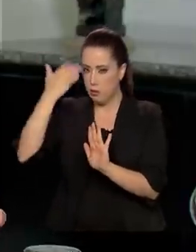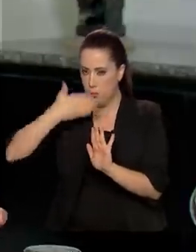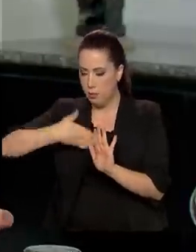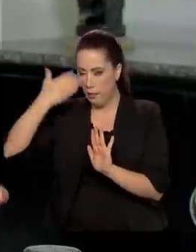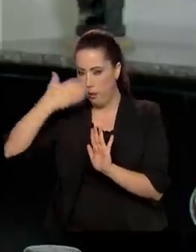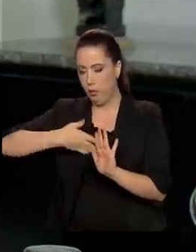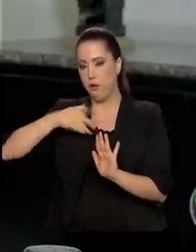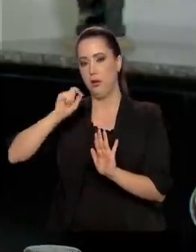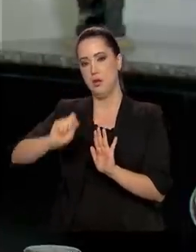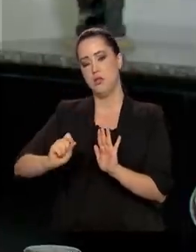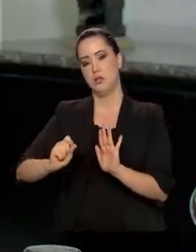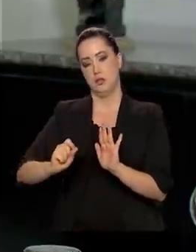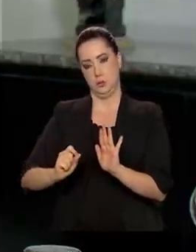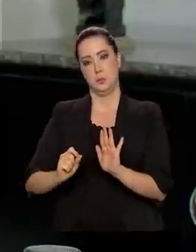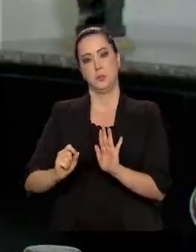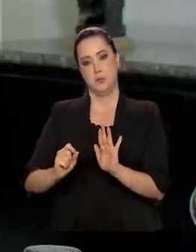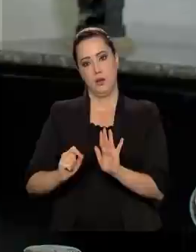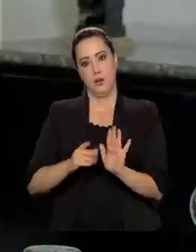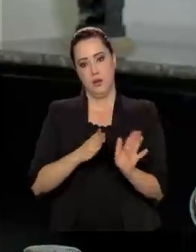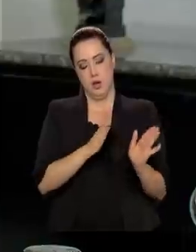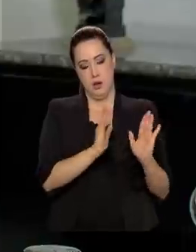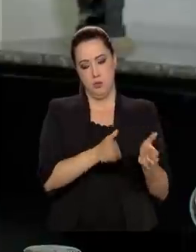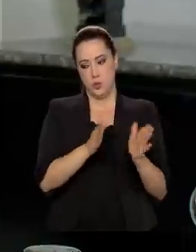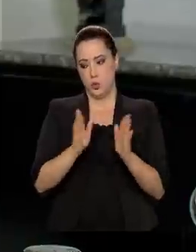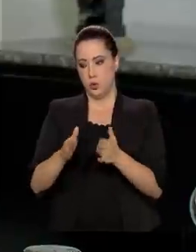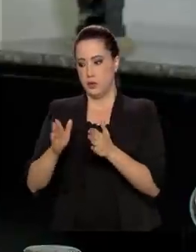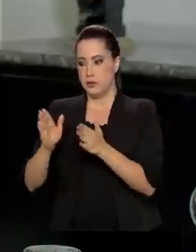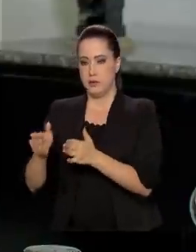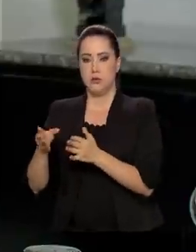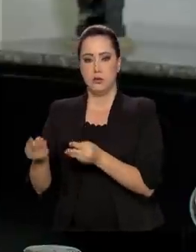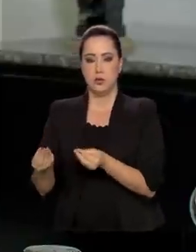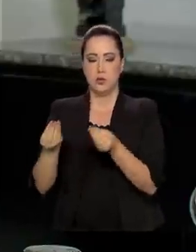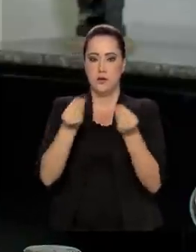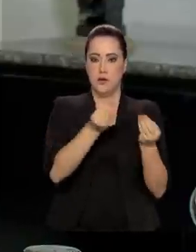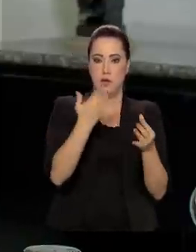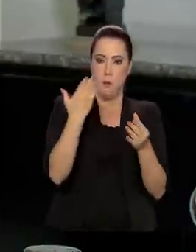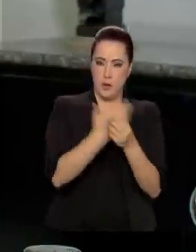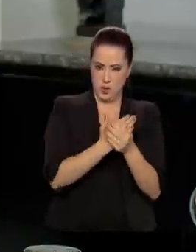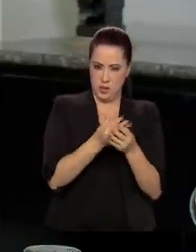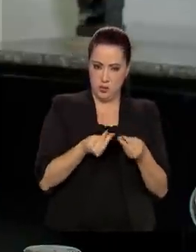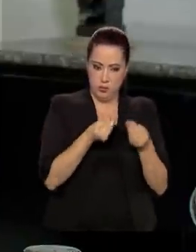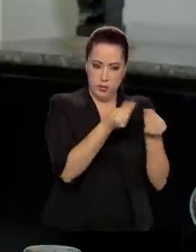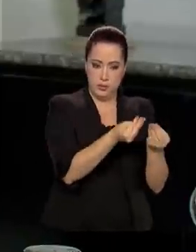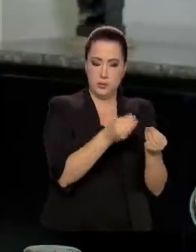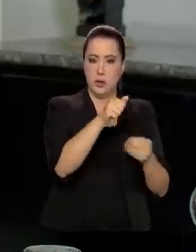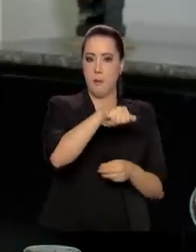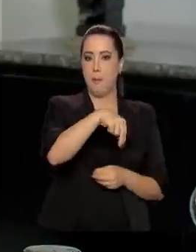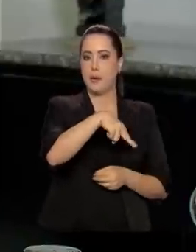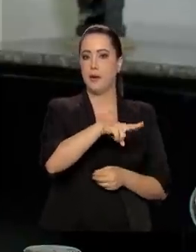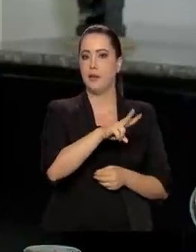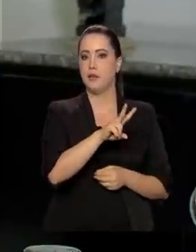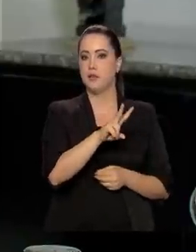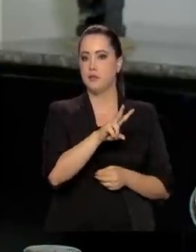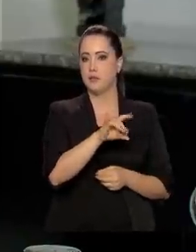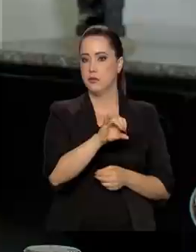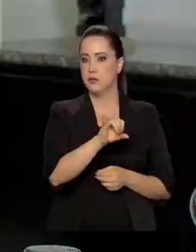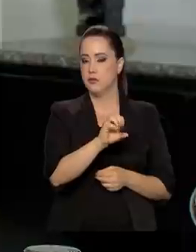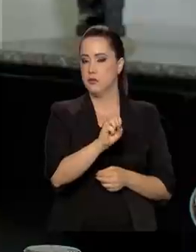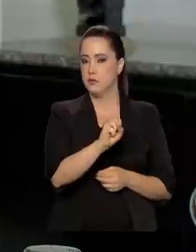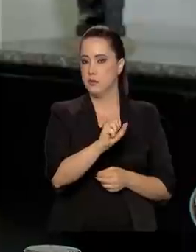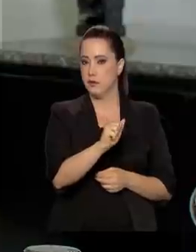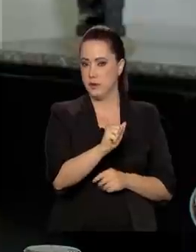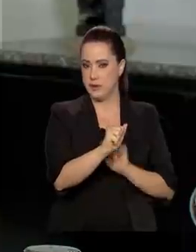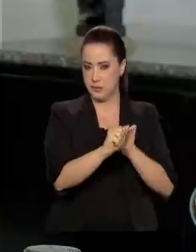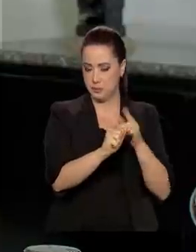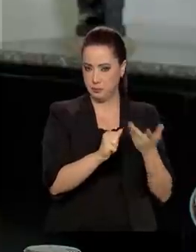documentação e a comprovação das fases e vai enviar para a agência reguladora, que vai avaliar o processo e